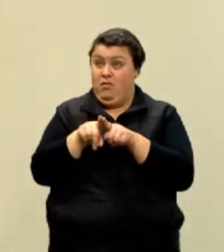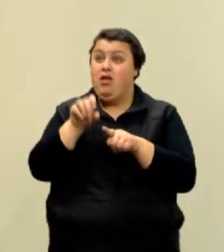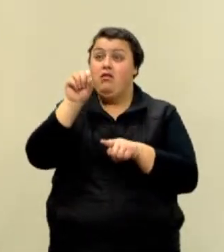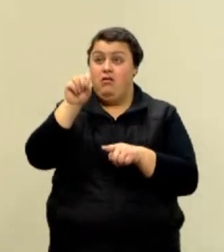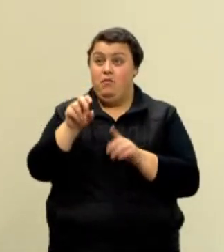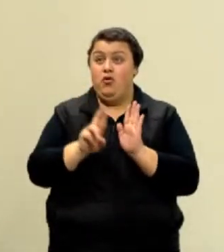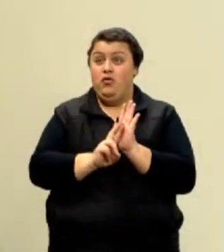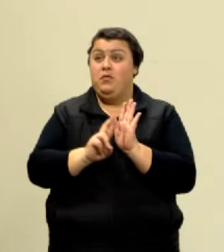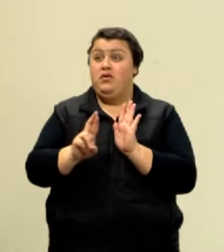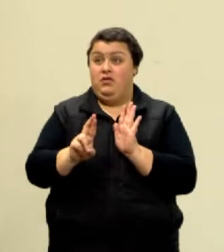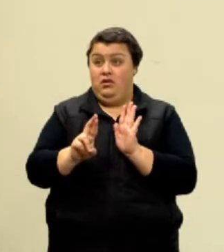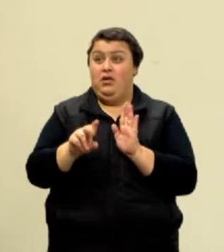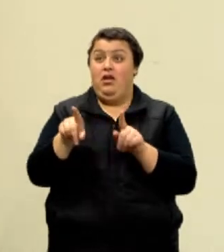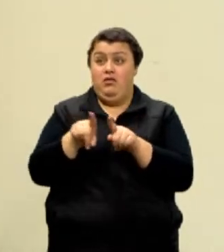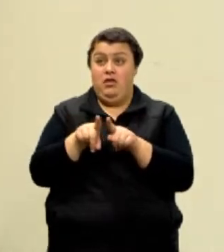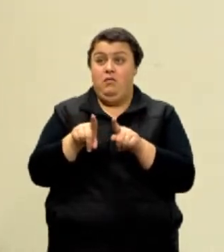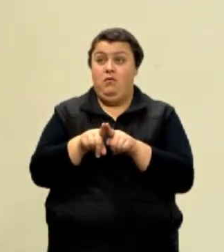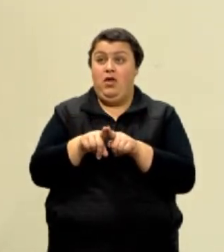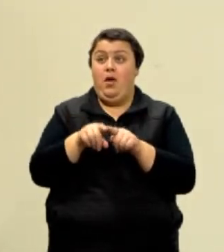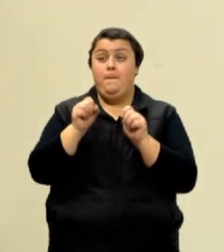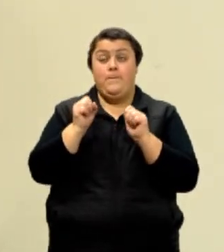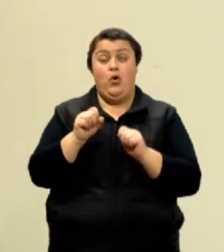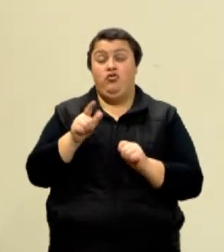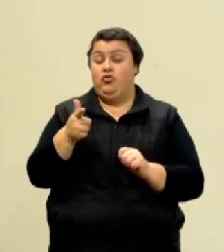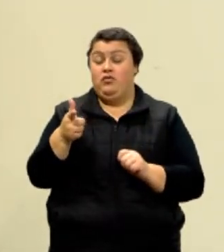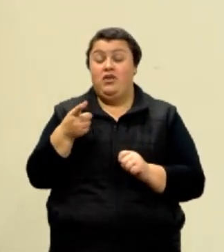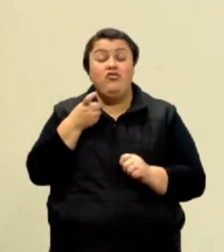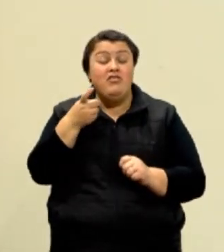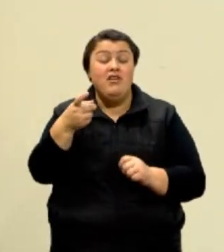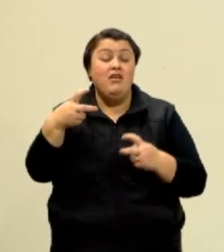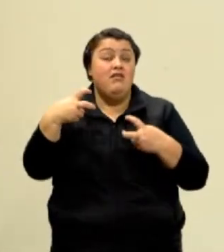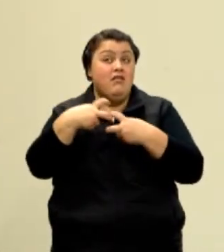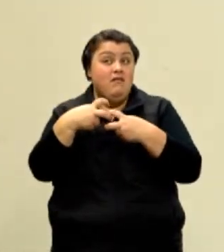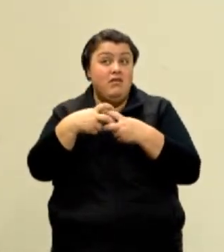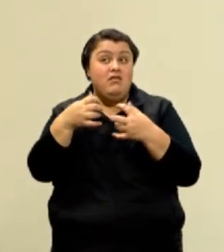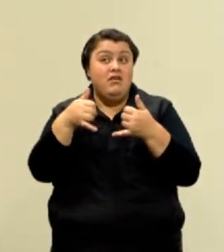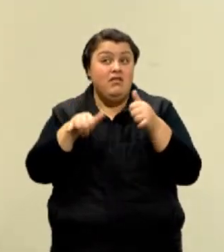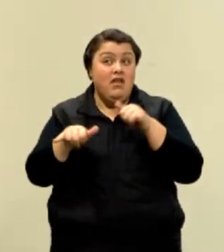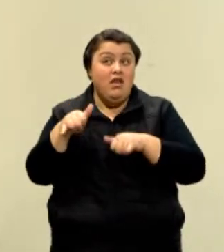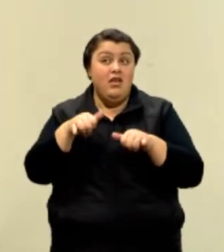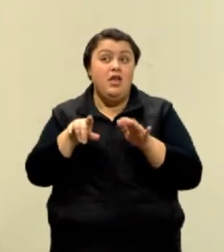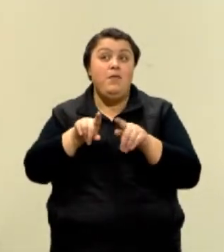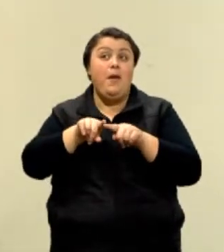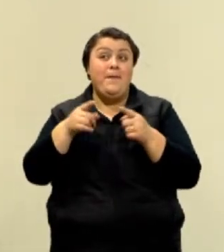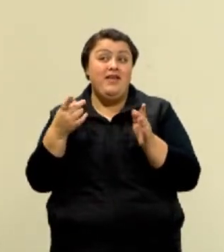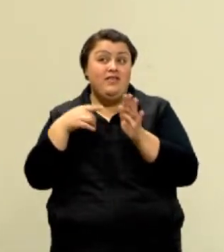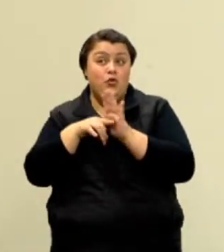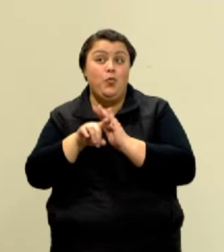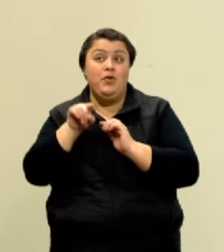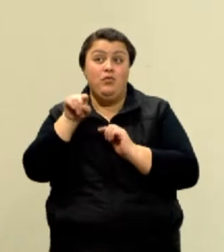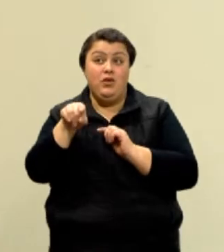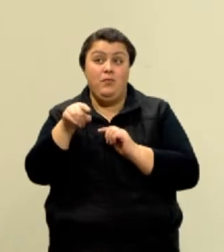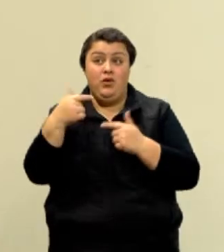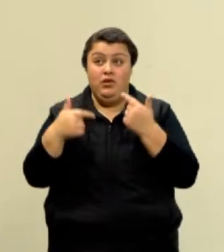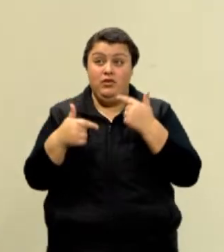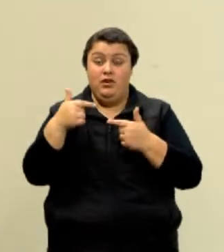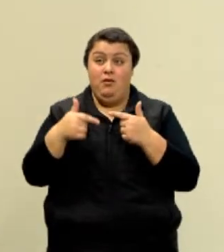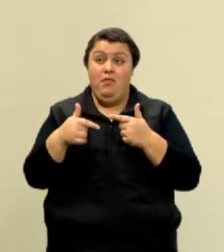não ser de interesse da física ou da química, mas será que se tu perguntar para alguém que trabalha em pesquisa na área de economia,